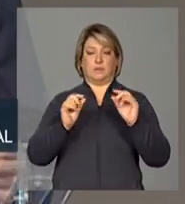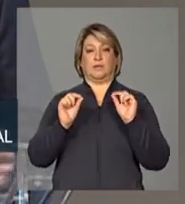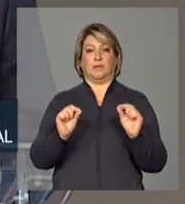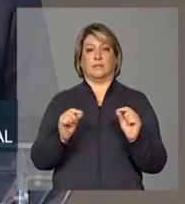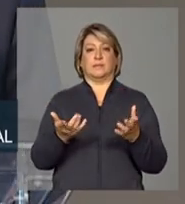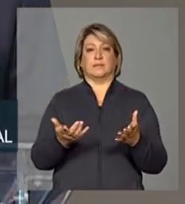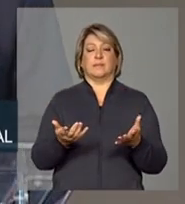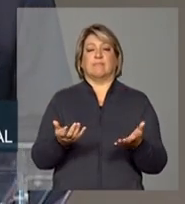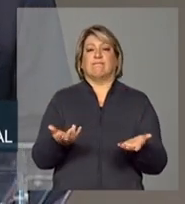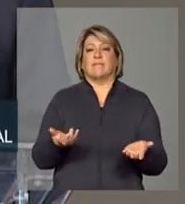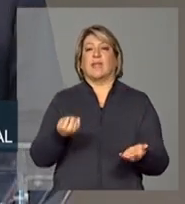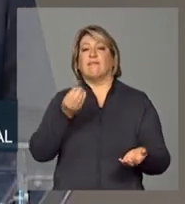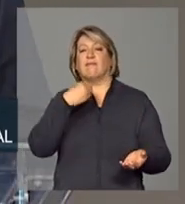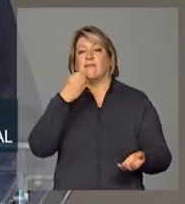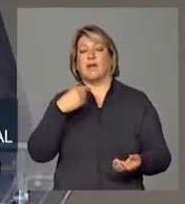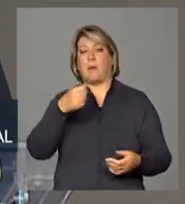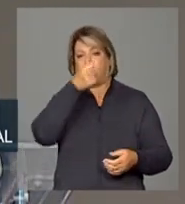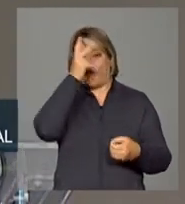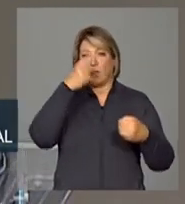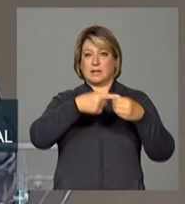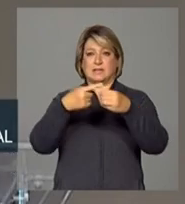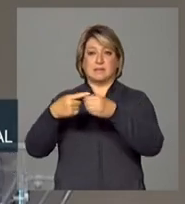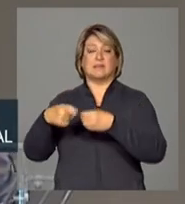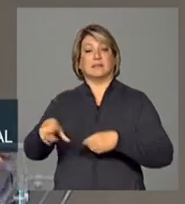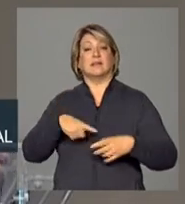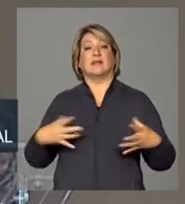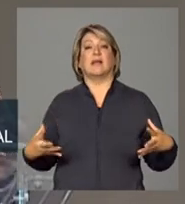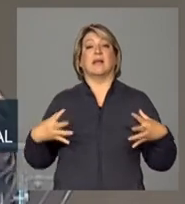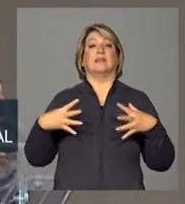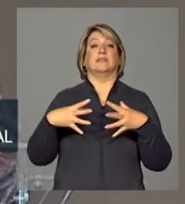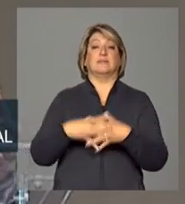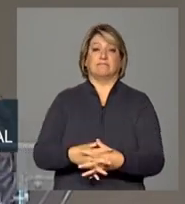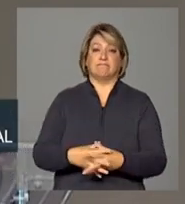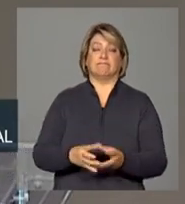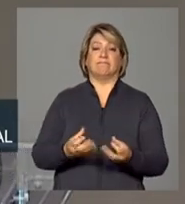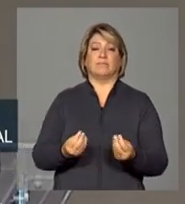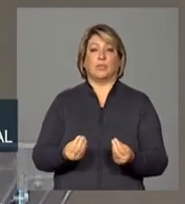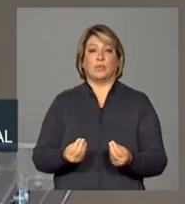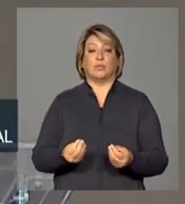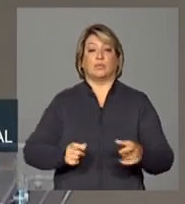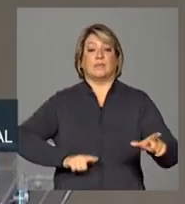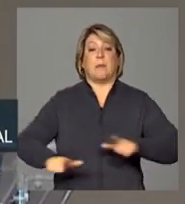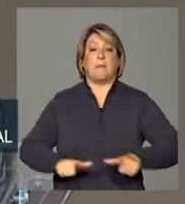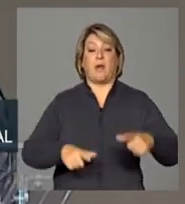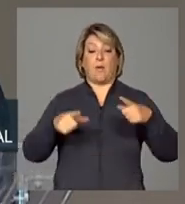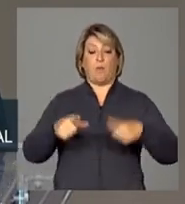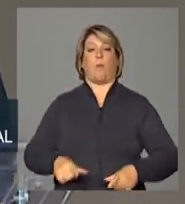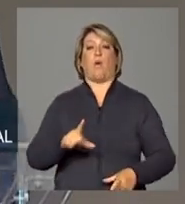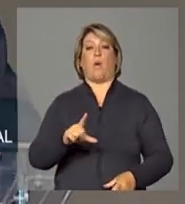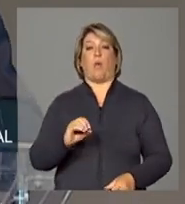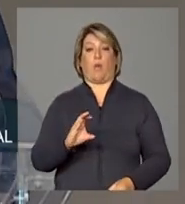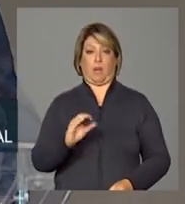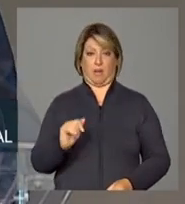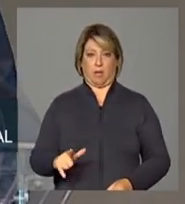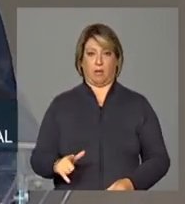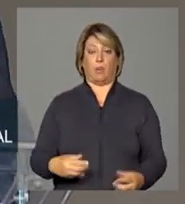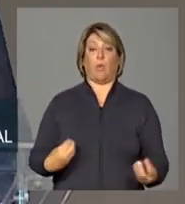municípios dificulta muito a atuação local como